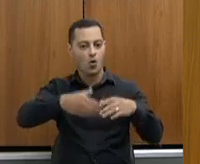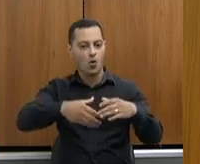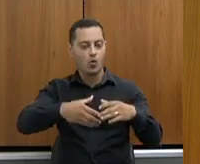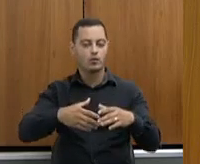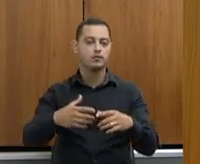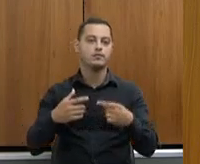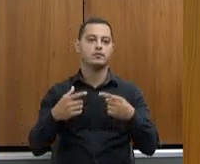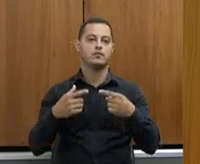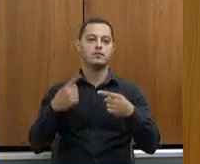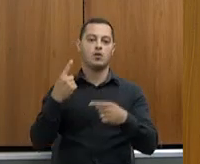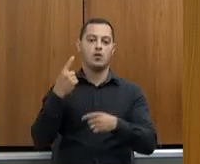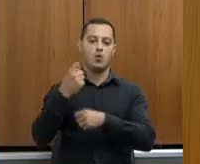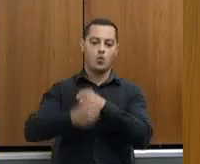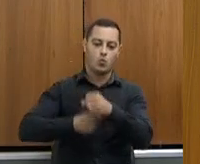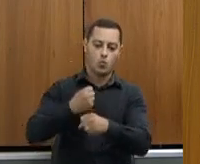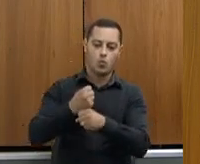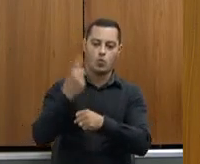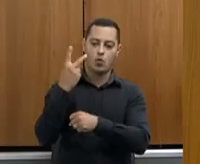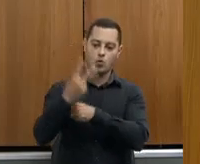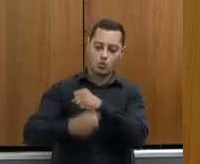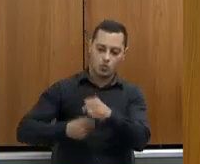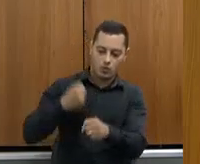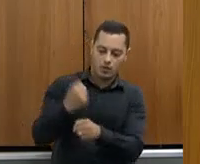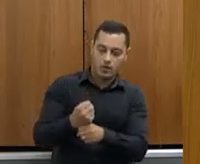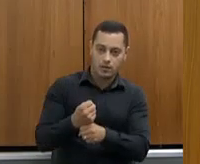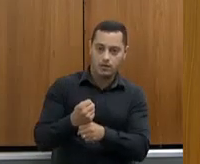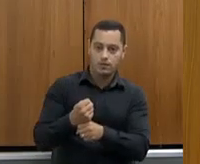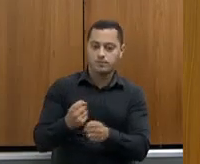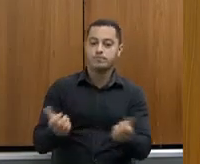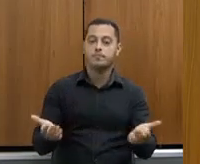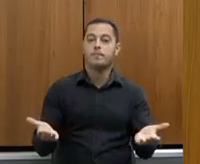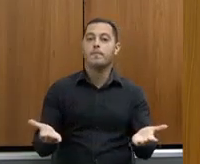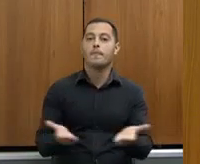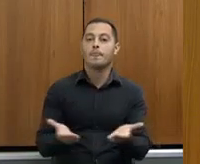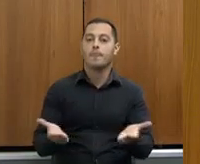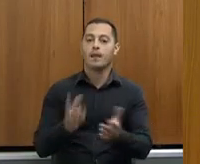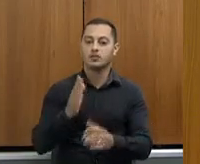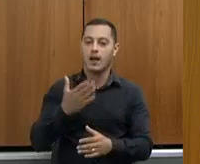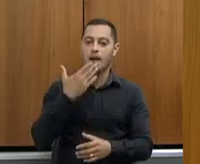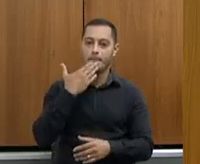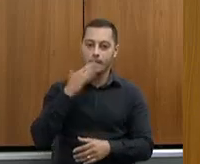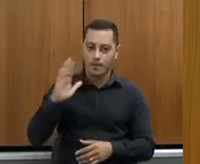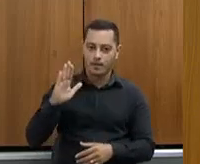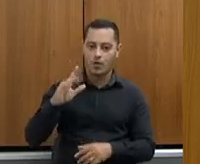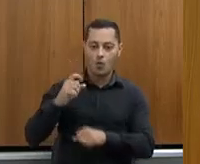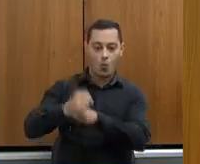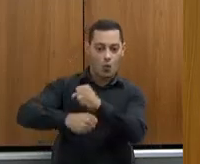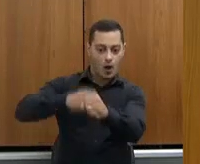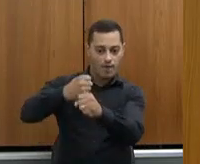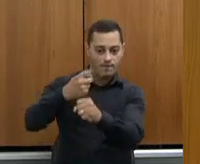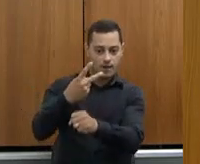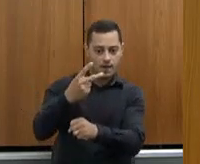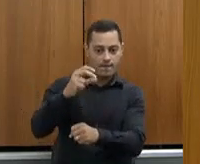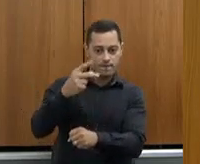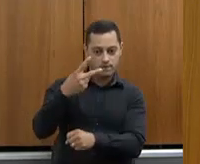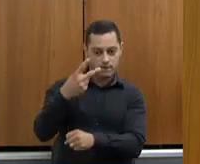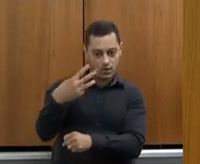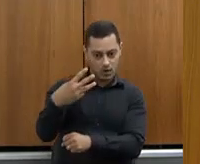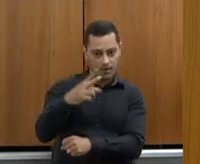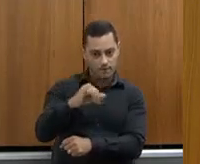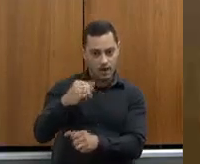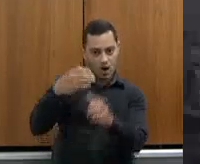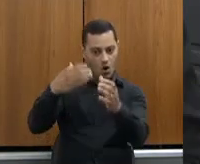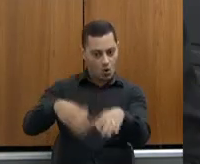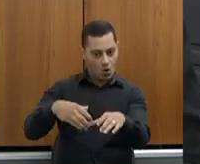2021, passou 2022, agora você já prometeu ir para 2023, está autorizado, mas a gente